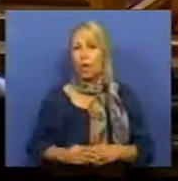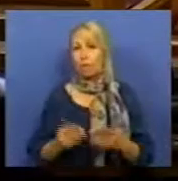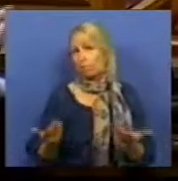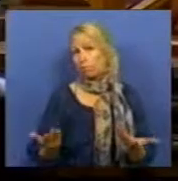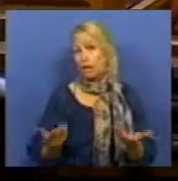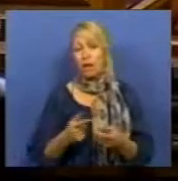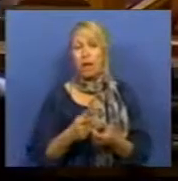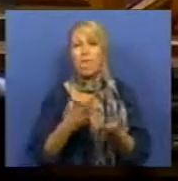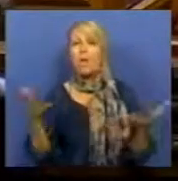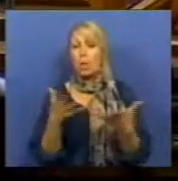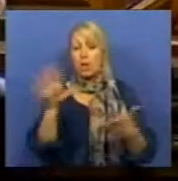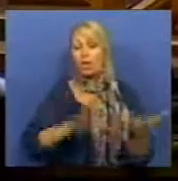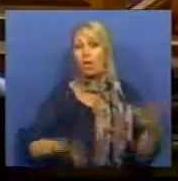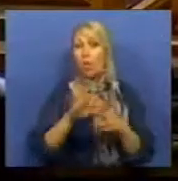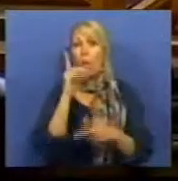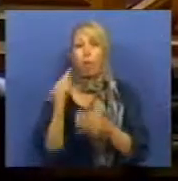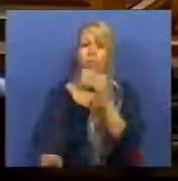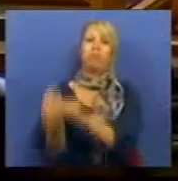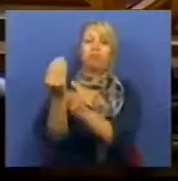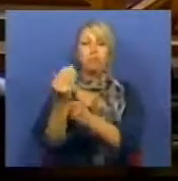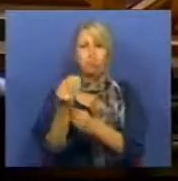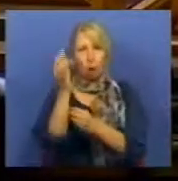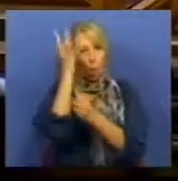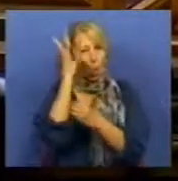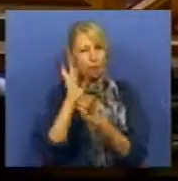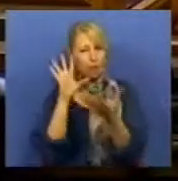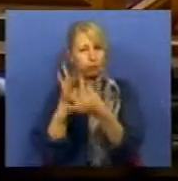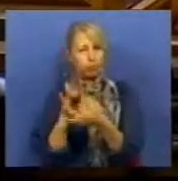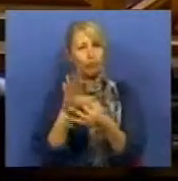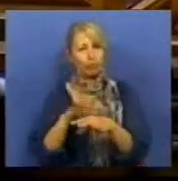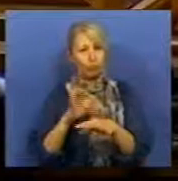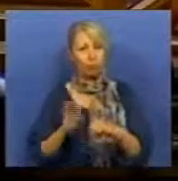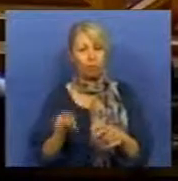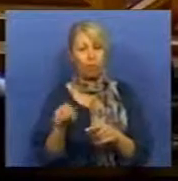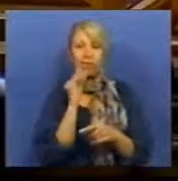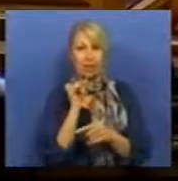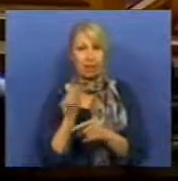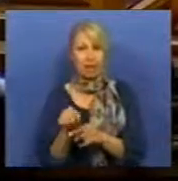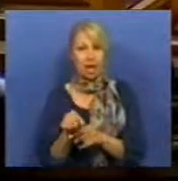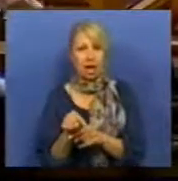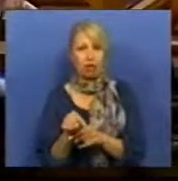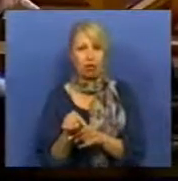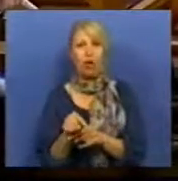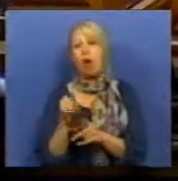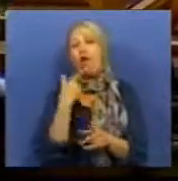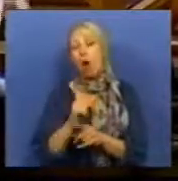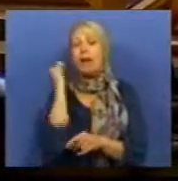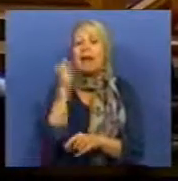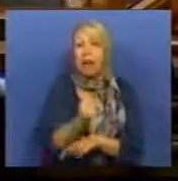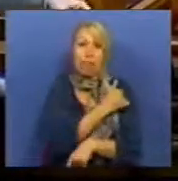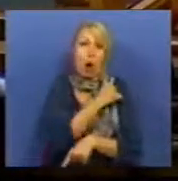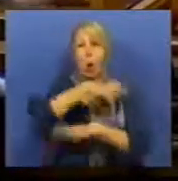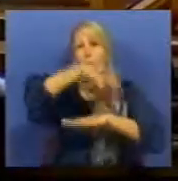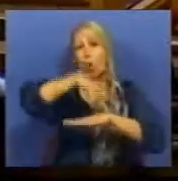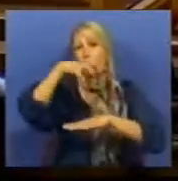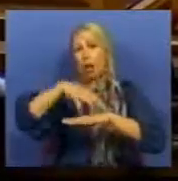parte dos casos em que houve fenómenos de corrupção associados precisamente a estes terrenos, e os chamados crimes urbanísticos, no momento em que eles